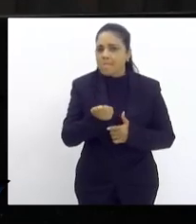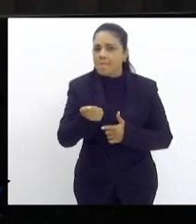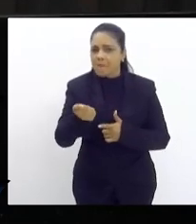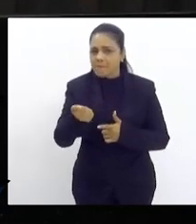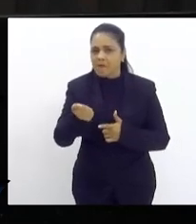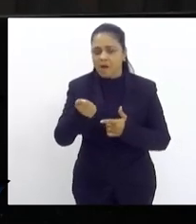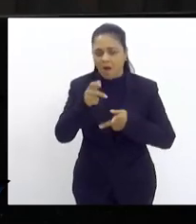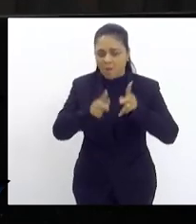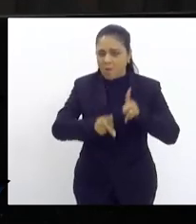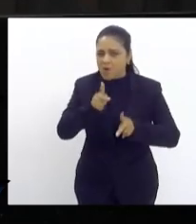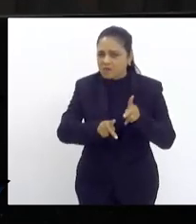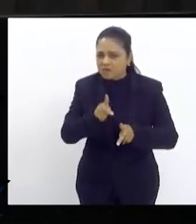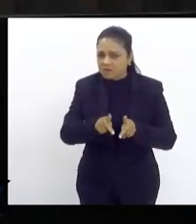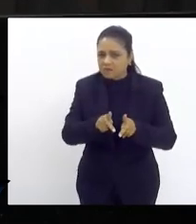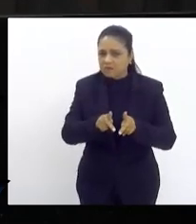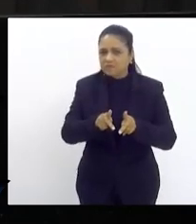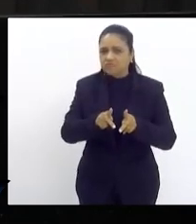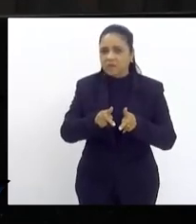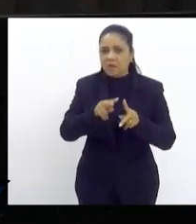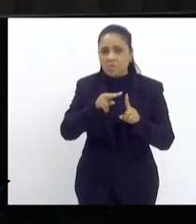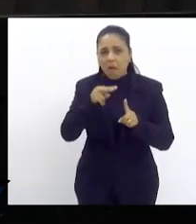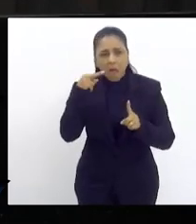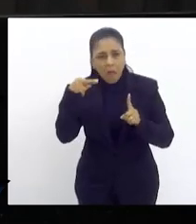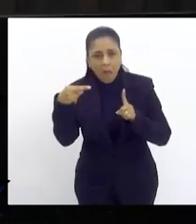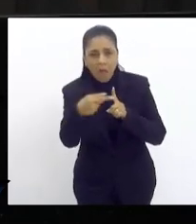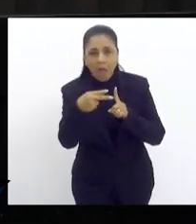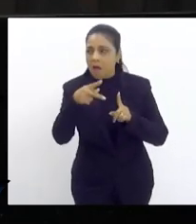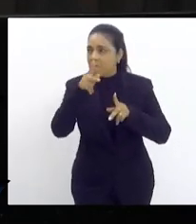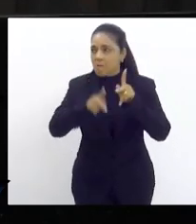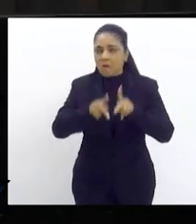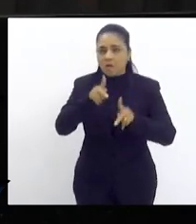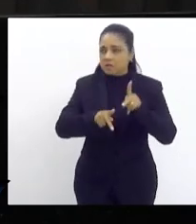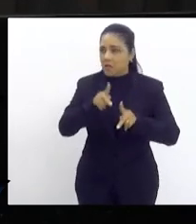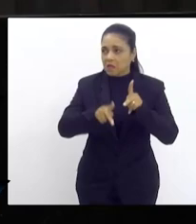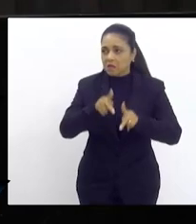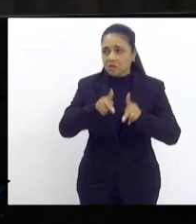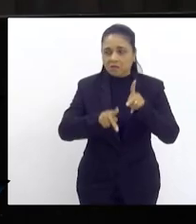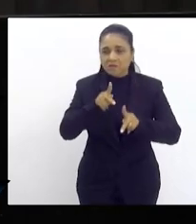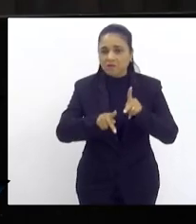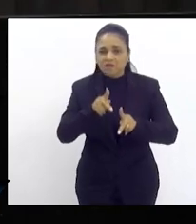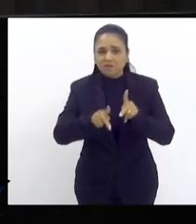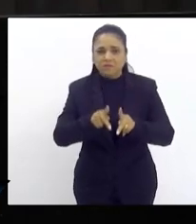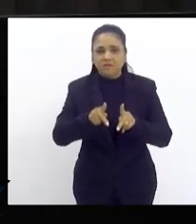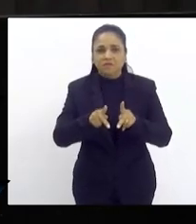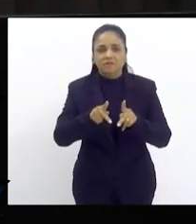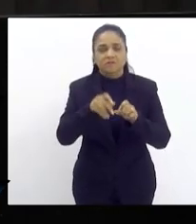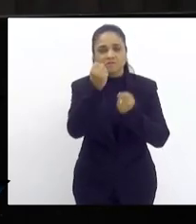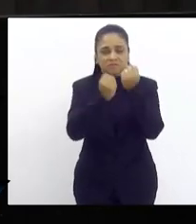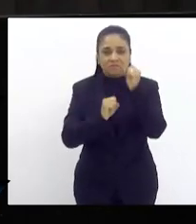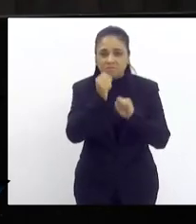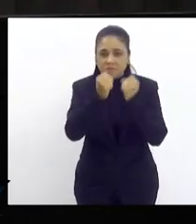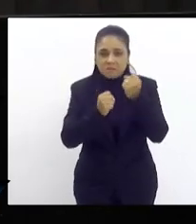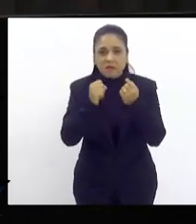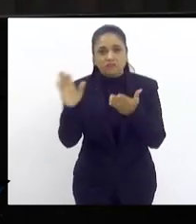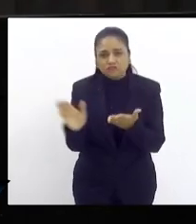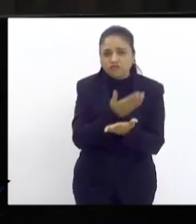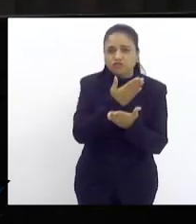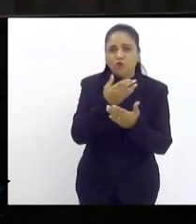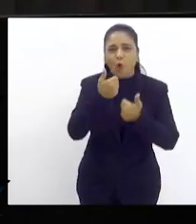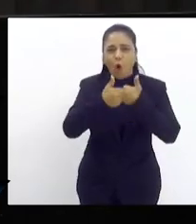a população ver a população sem condições de ir para casa porque os empresários tiraram os ônibus